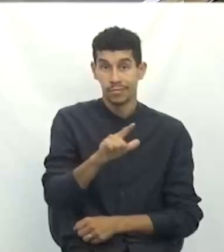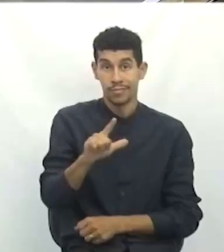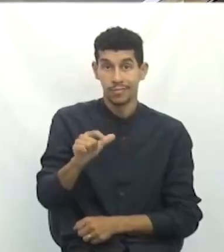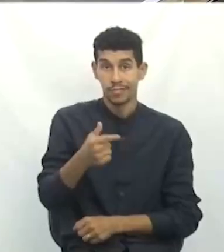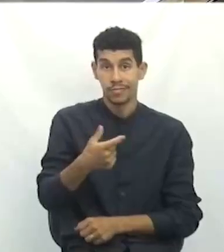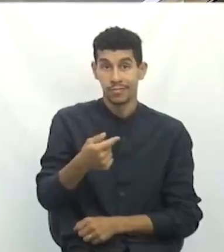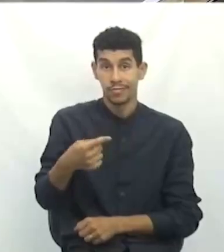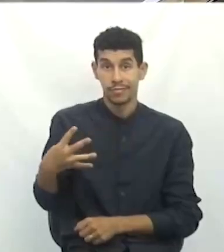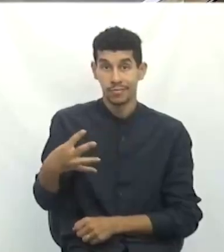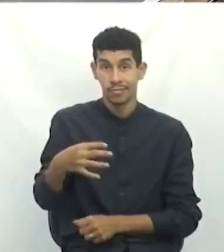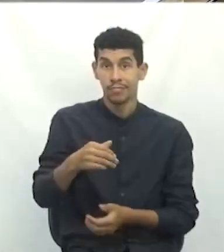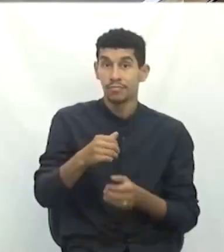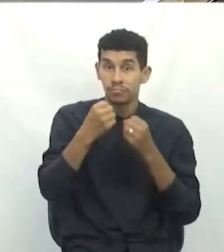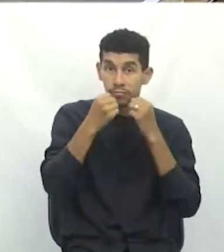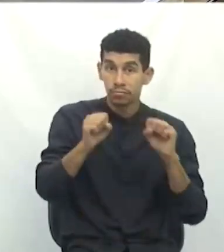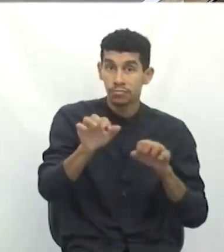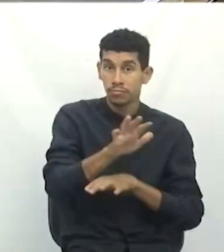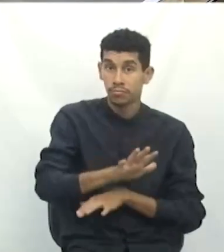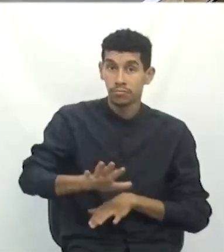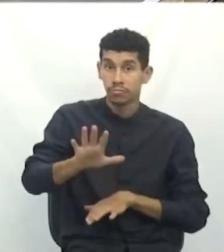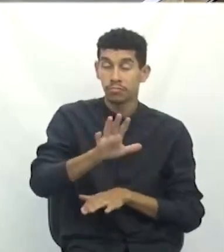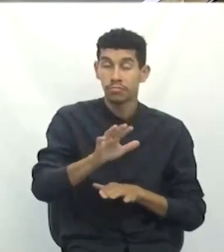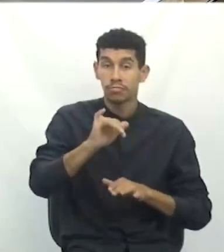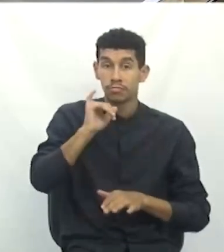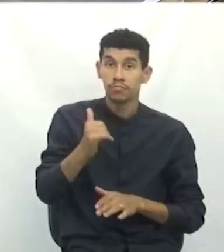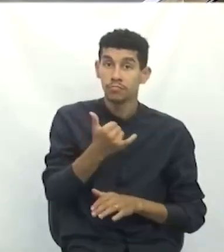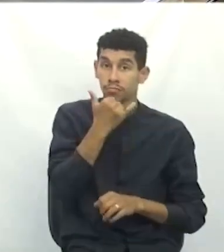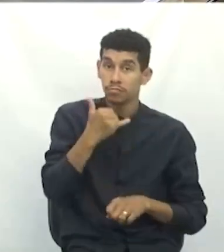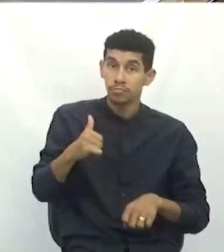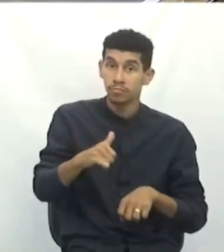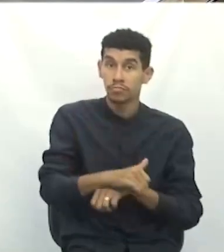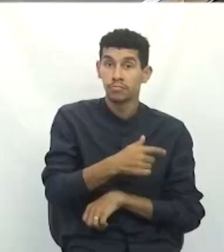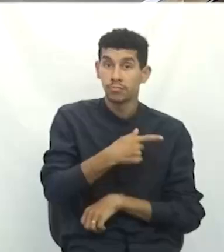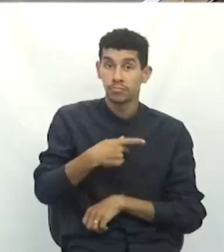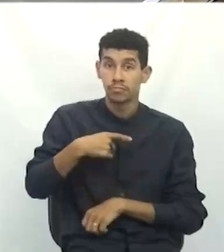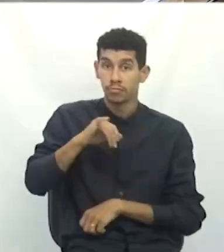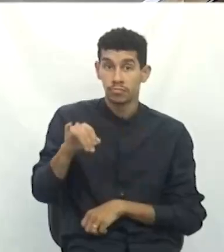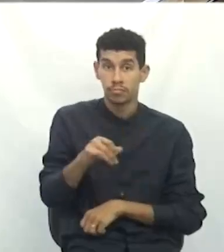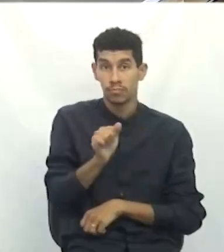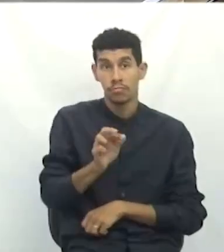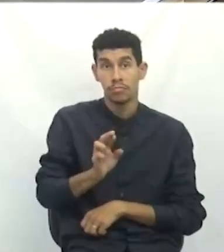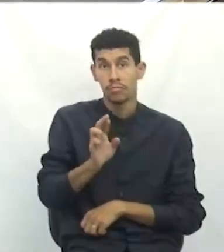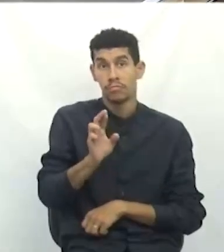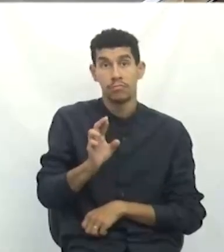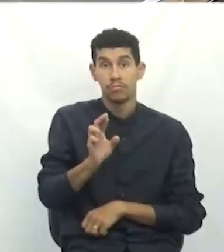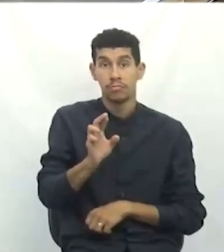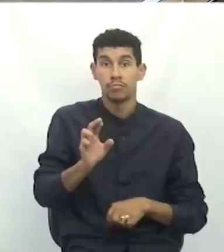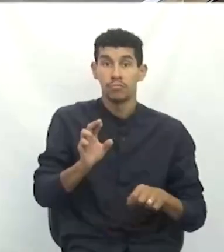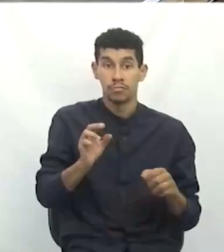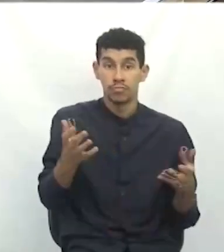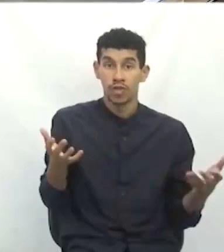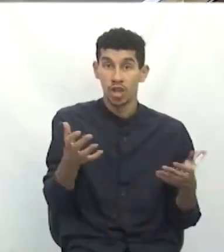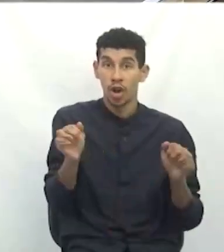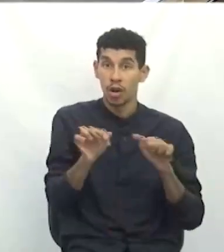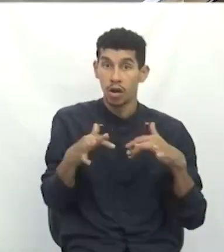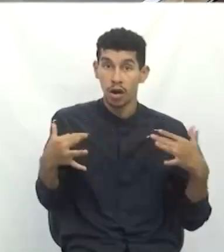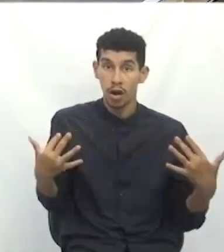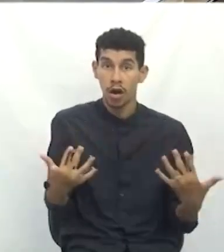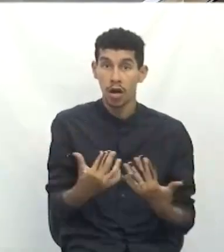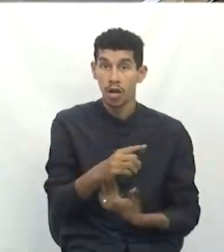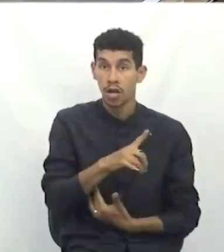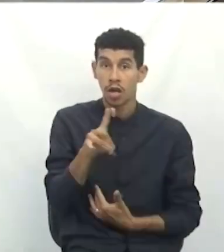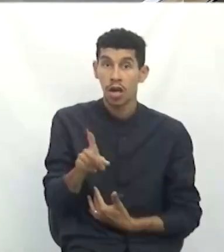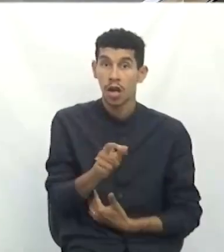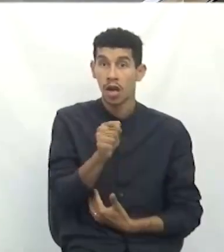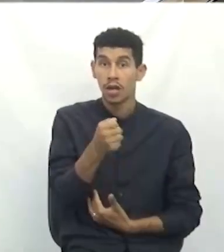A Secretaria-Geral, justifico a ausência do vereador pastor Jair Augusto Alexandre na sessão ordinária do dia